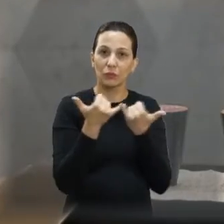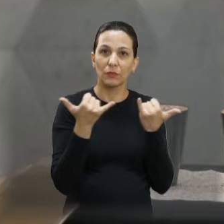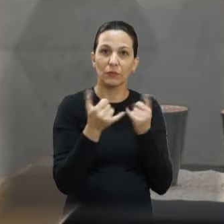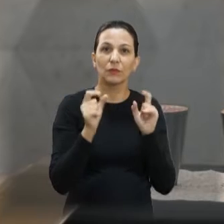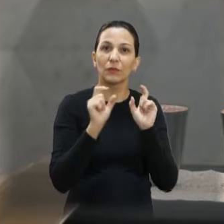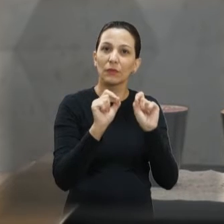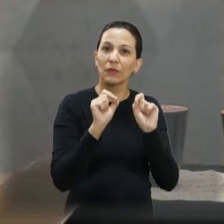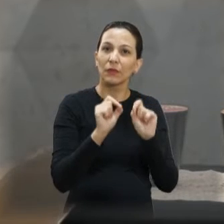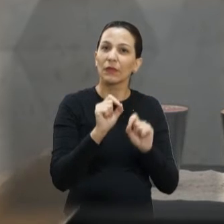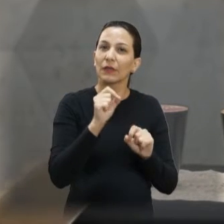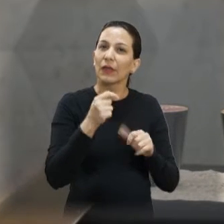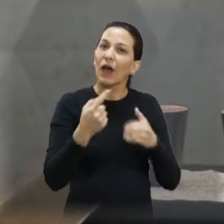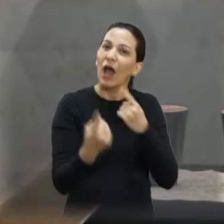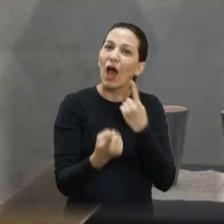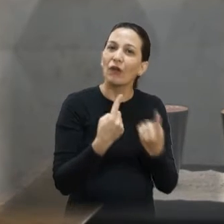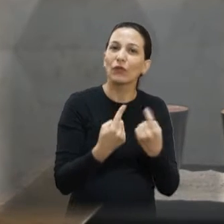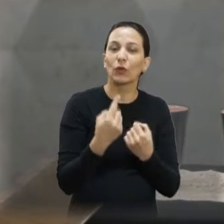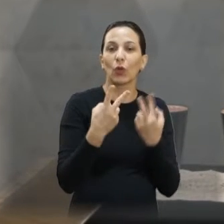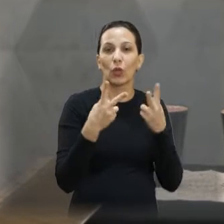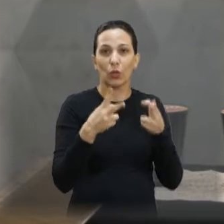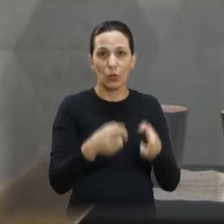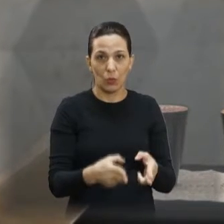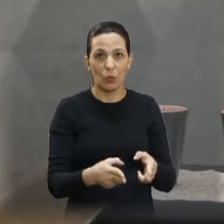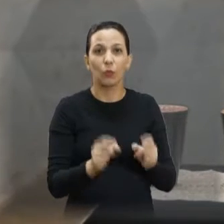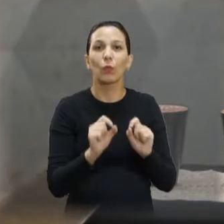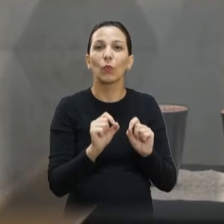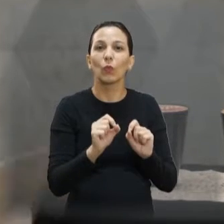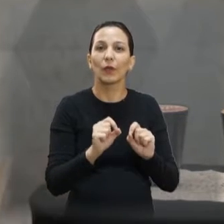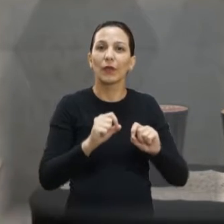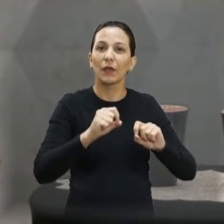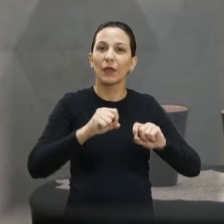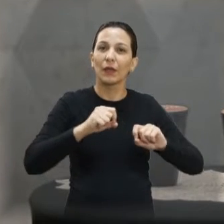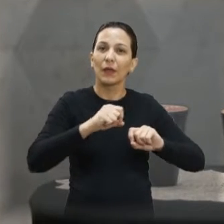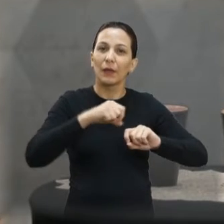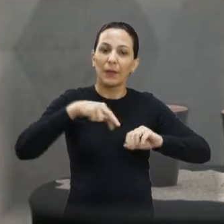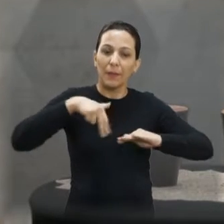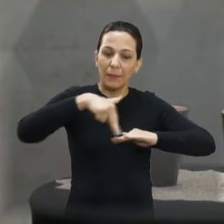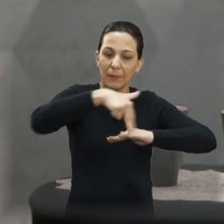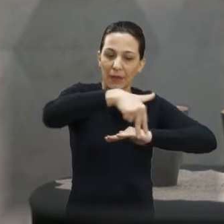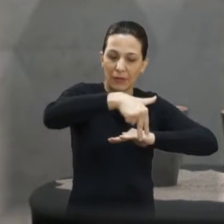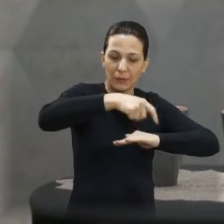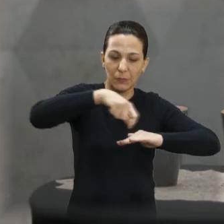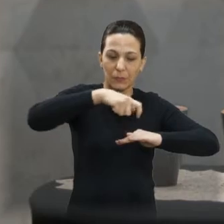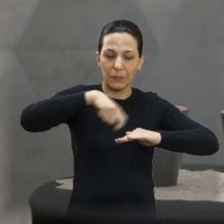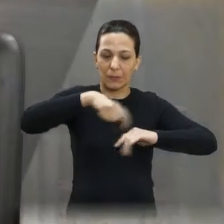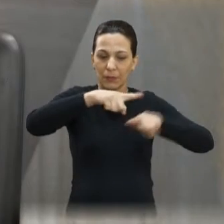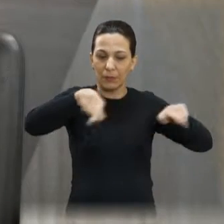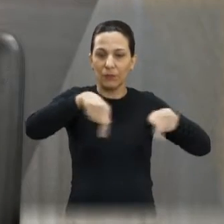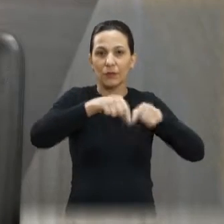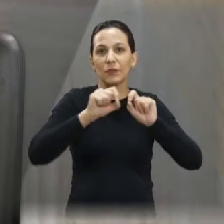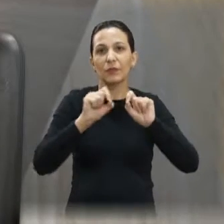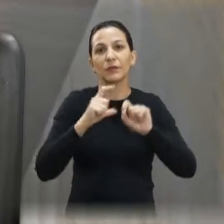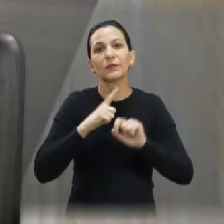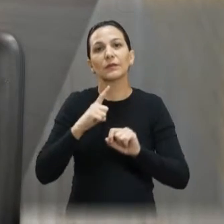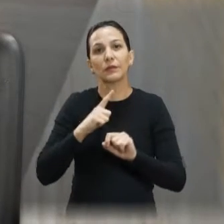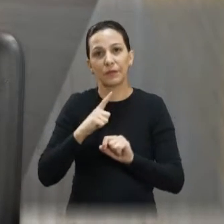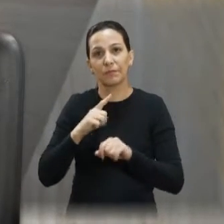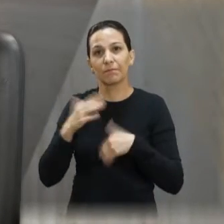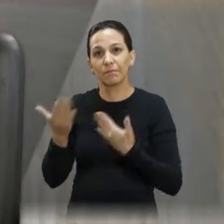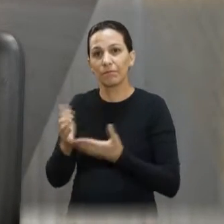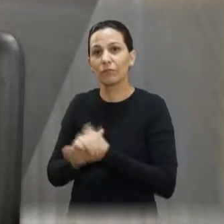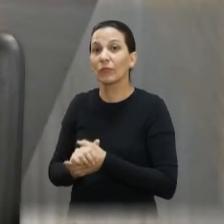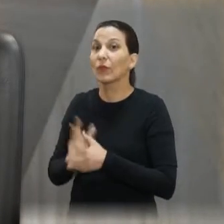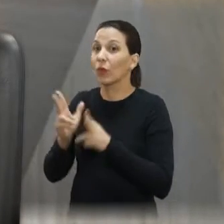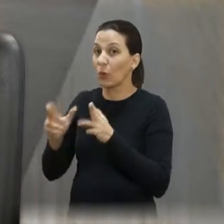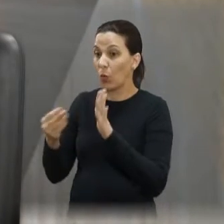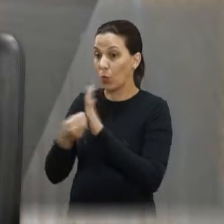mesma Vasfilho, só que com a Avenida São João, foi pintura de faixa de pedestres e sinalização de solo. É, a mesma indicação foram feita no mesmo dia,